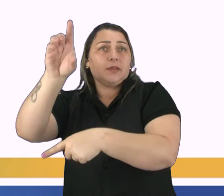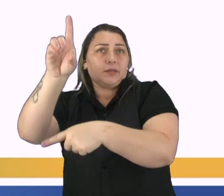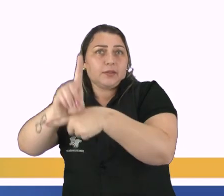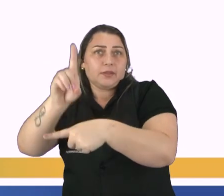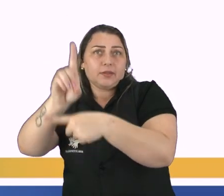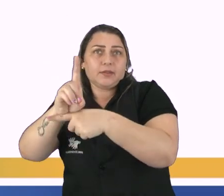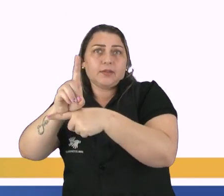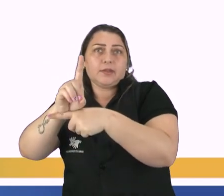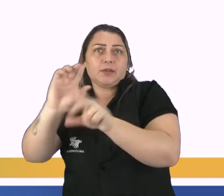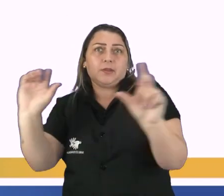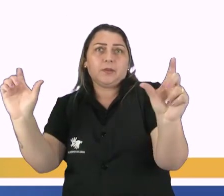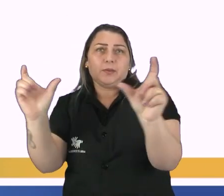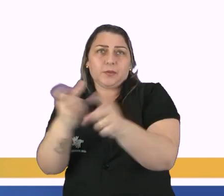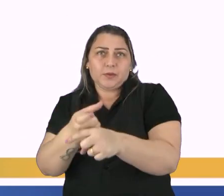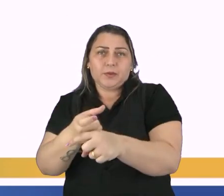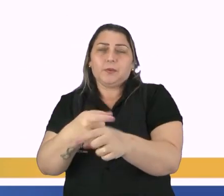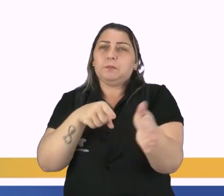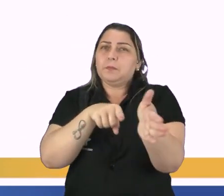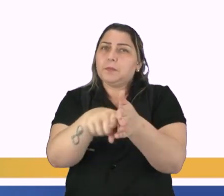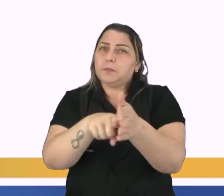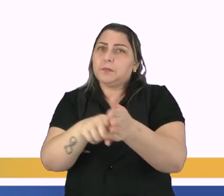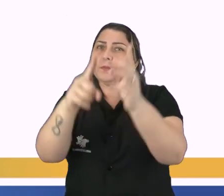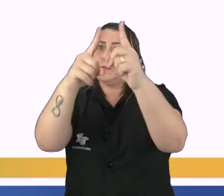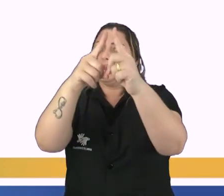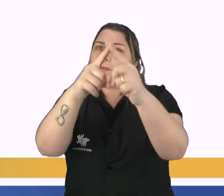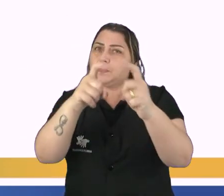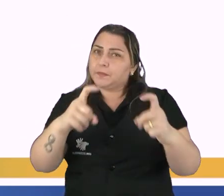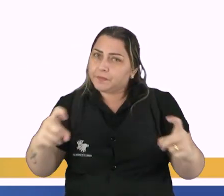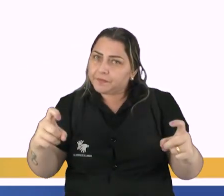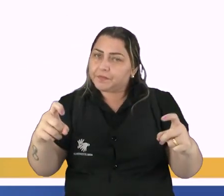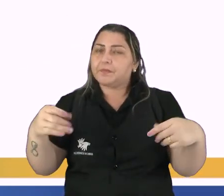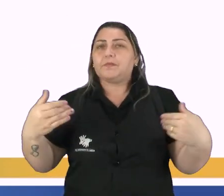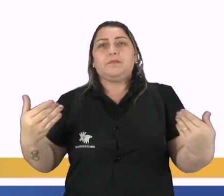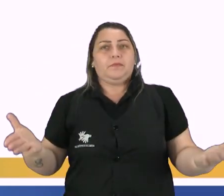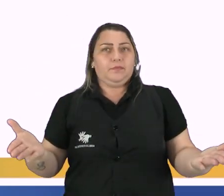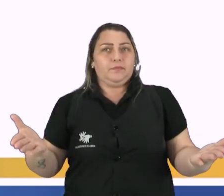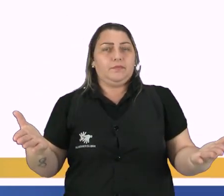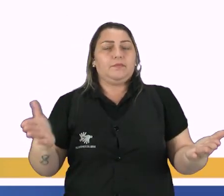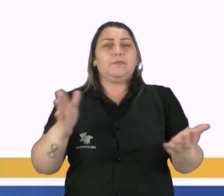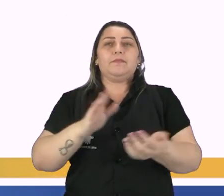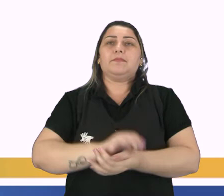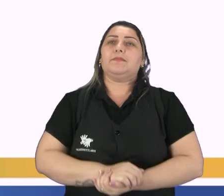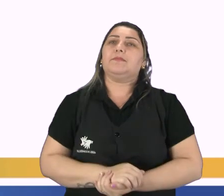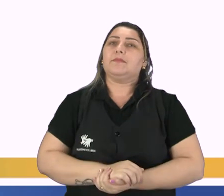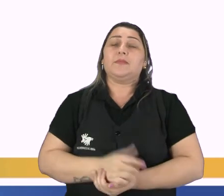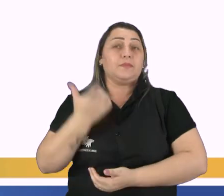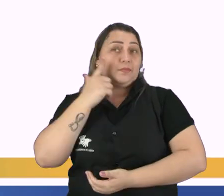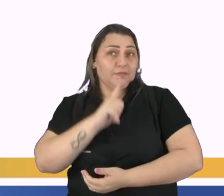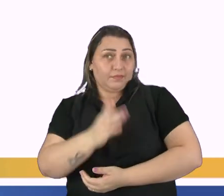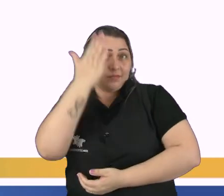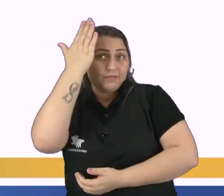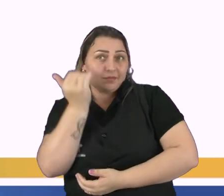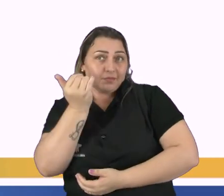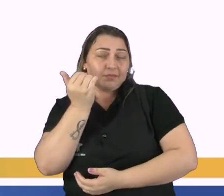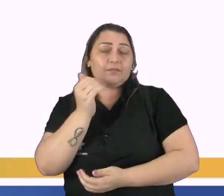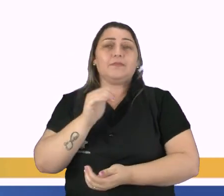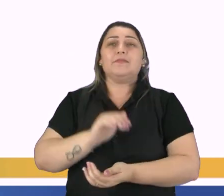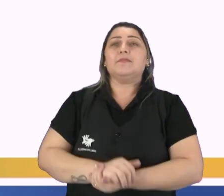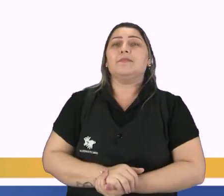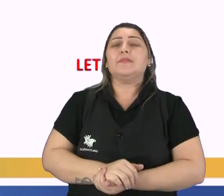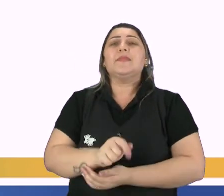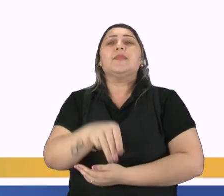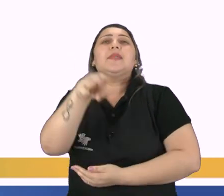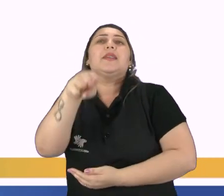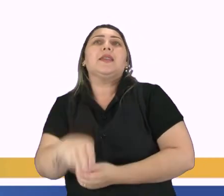letra D, restrição das pesquisas científicas. E aí, conseguiu identificar? Então,